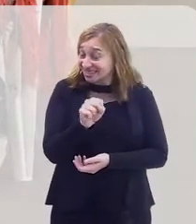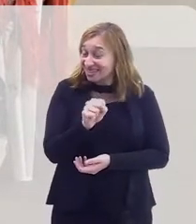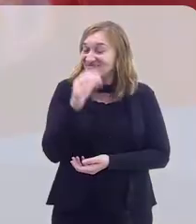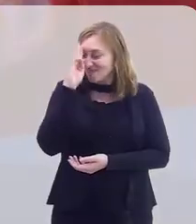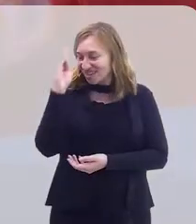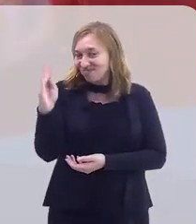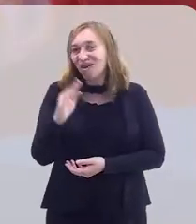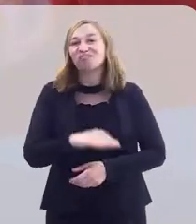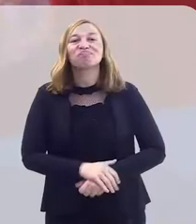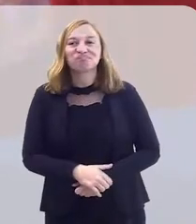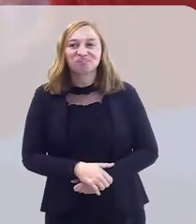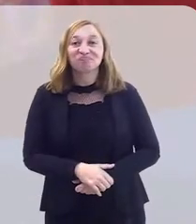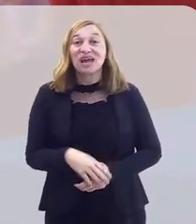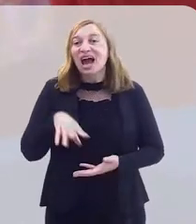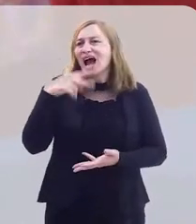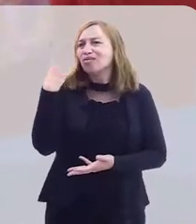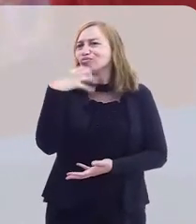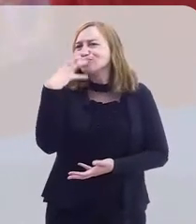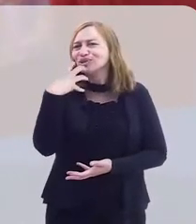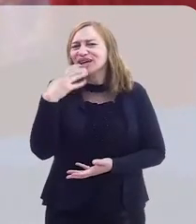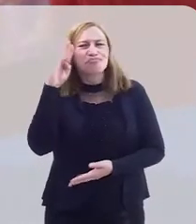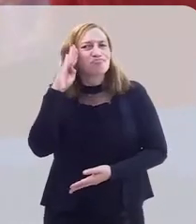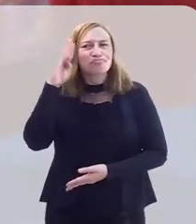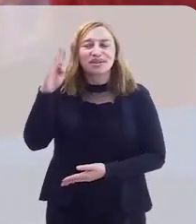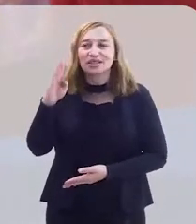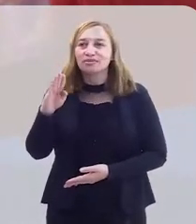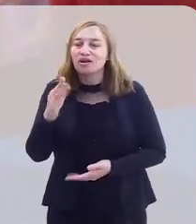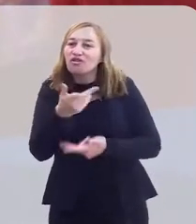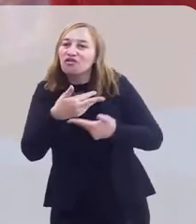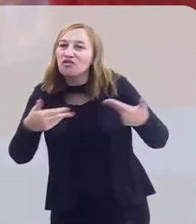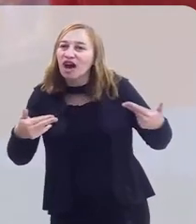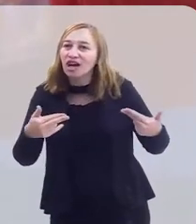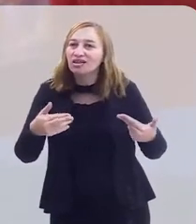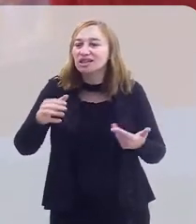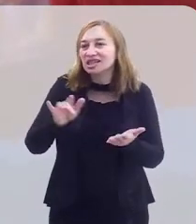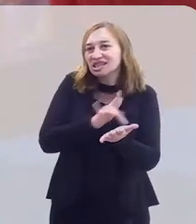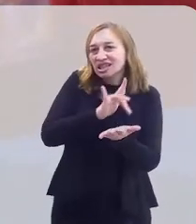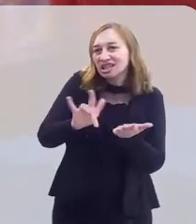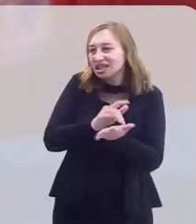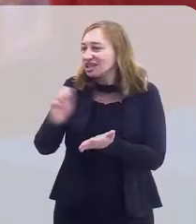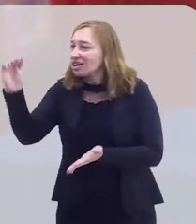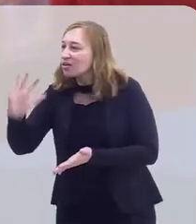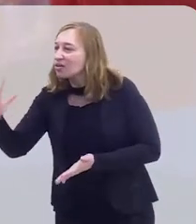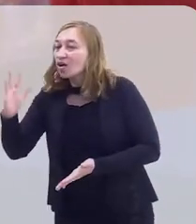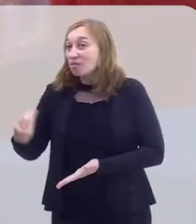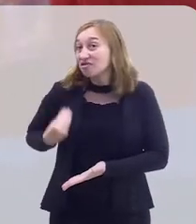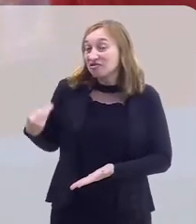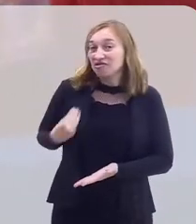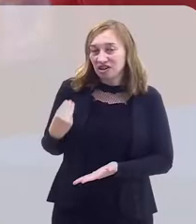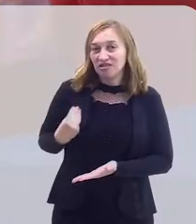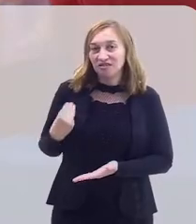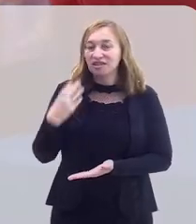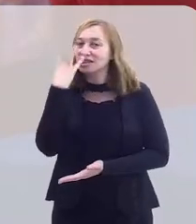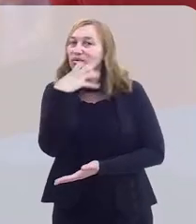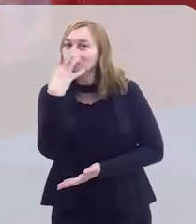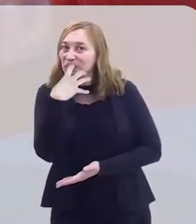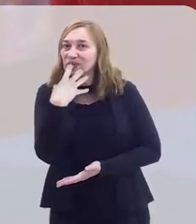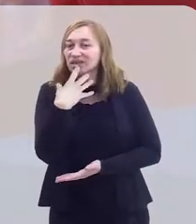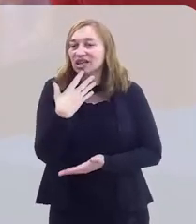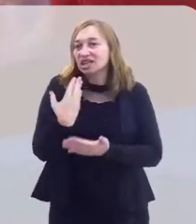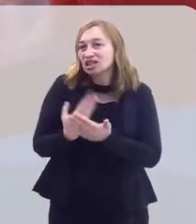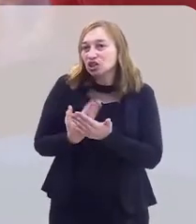A música, principalmente. A música é fundamental. Muitos ciganos na Europa vivem da música. Eles se